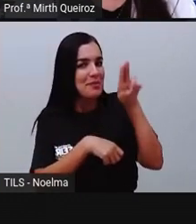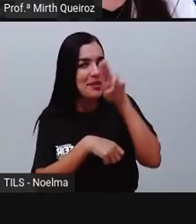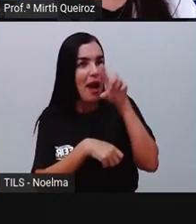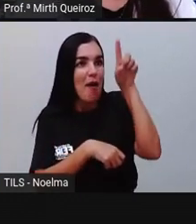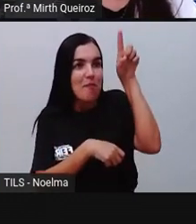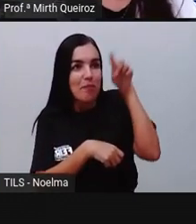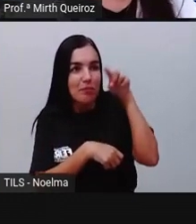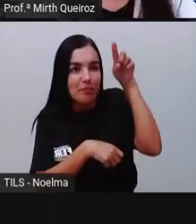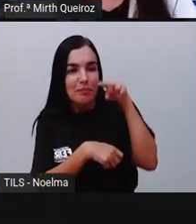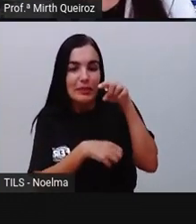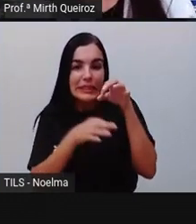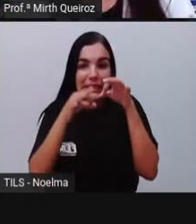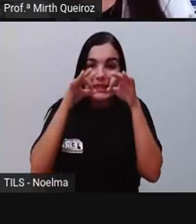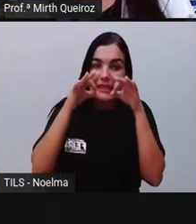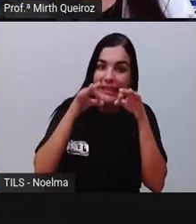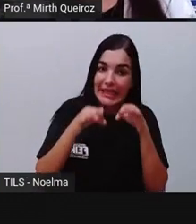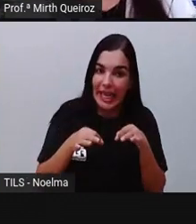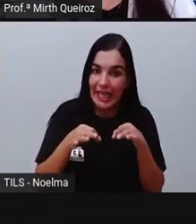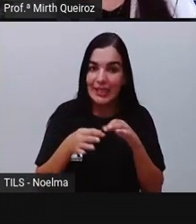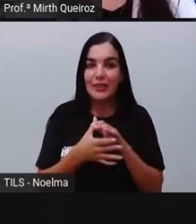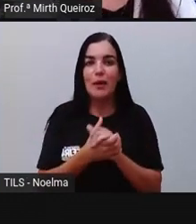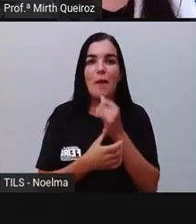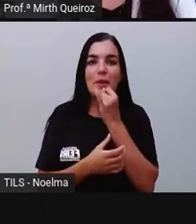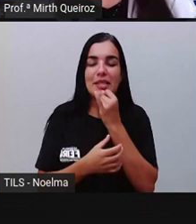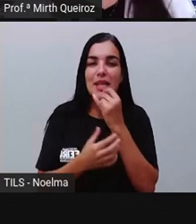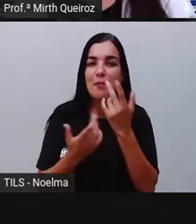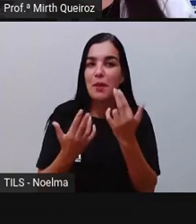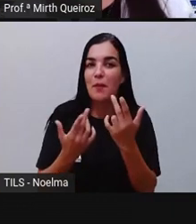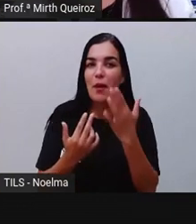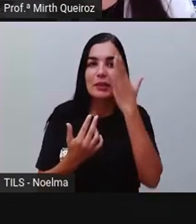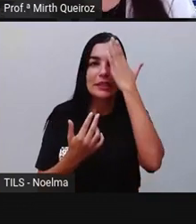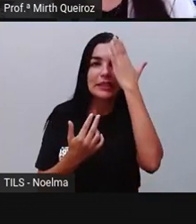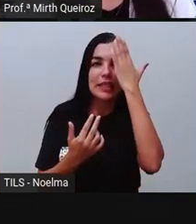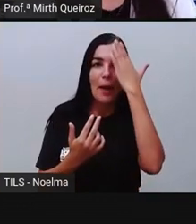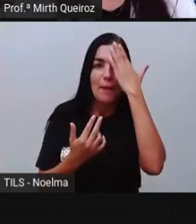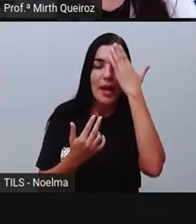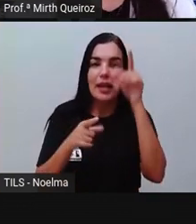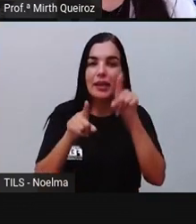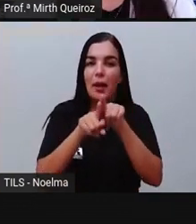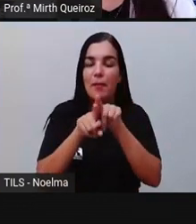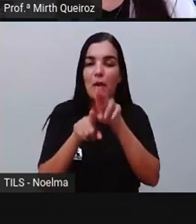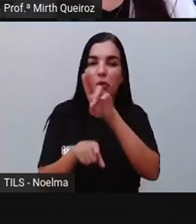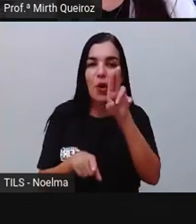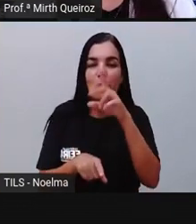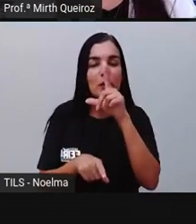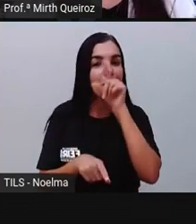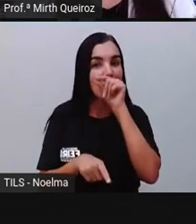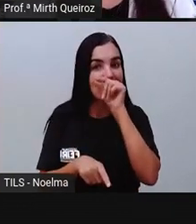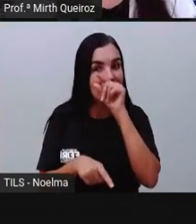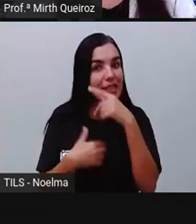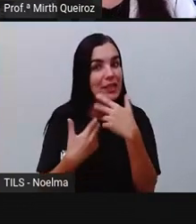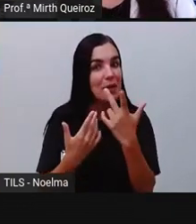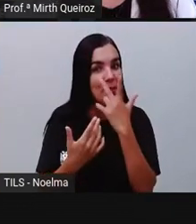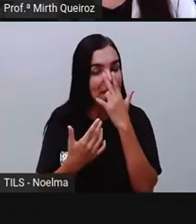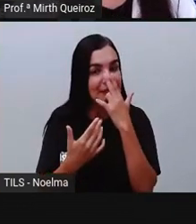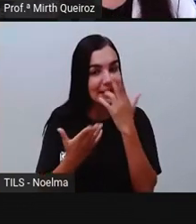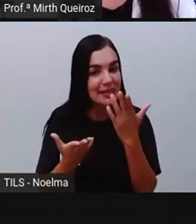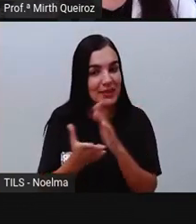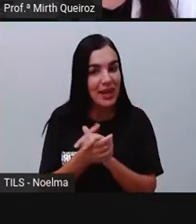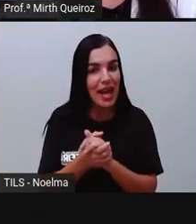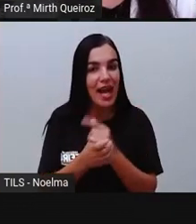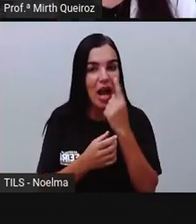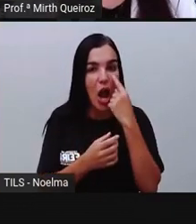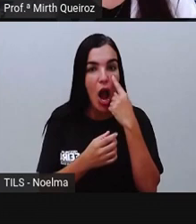correta. Como eu disse para vocês lá, quando eu dei o exemplo de sabia e sabiá, nós temos aqui outros exemplos, né? Fábrica,